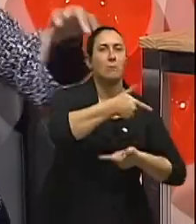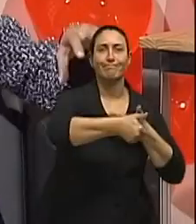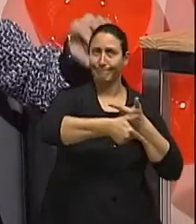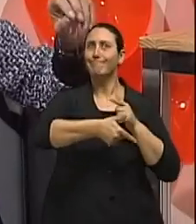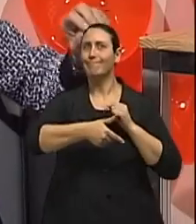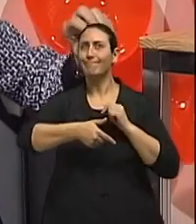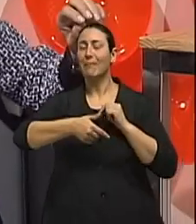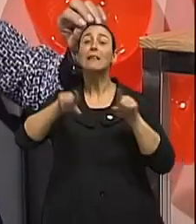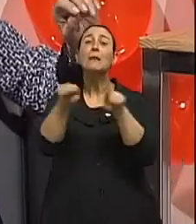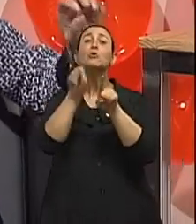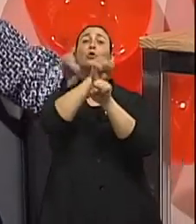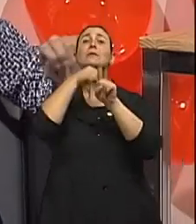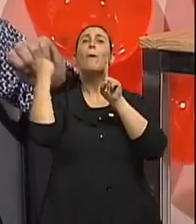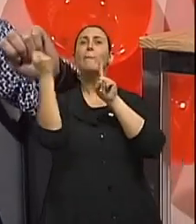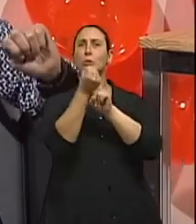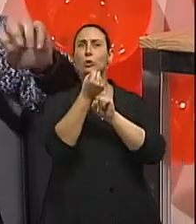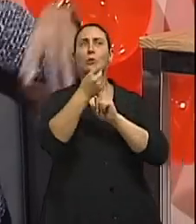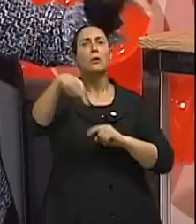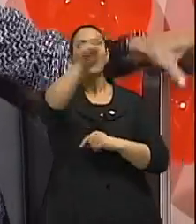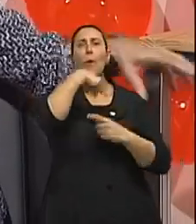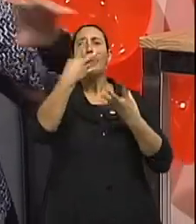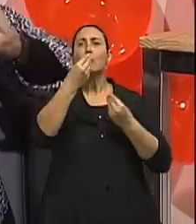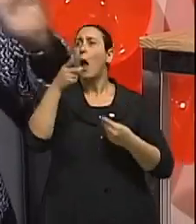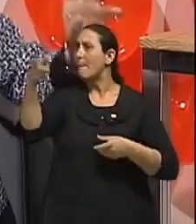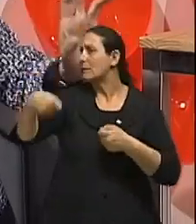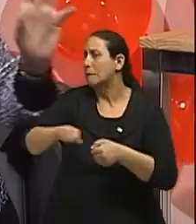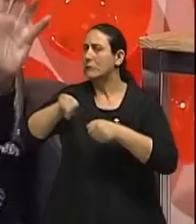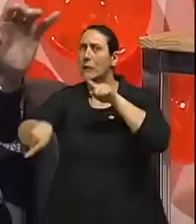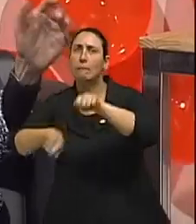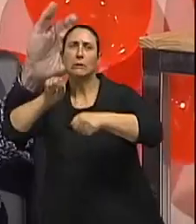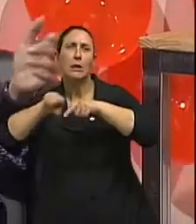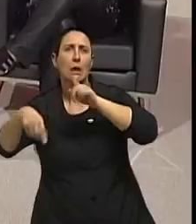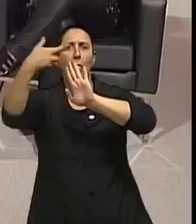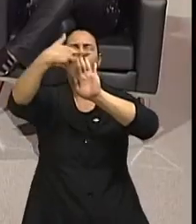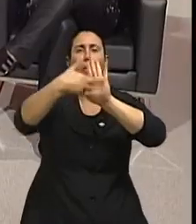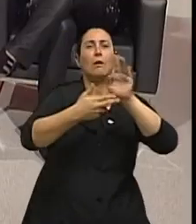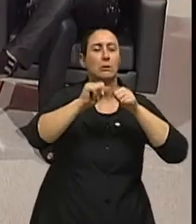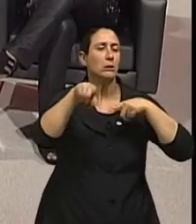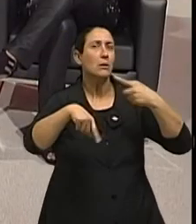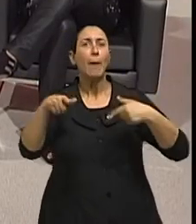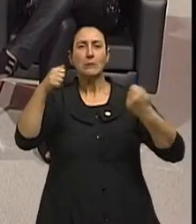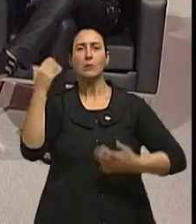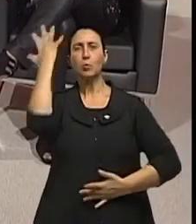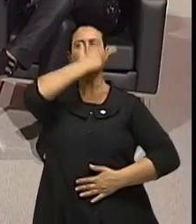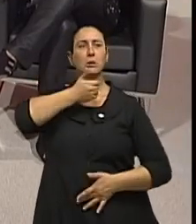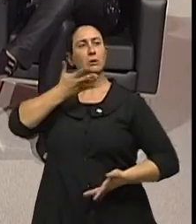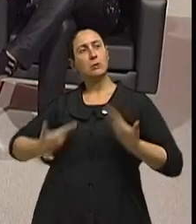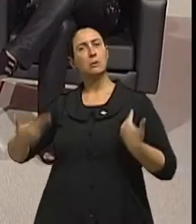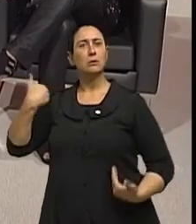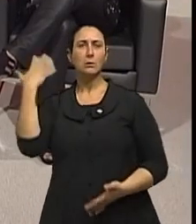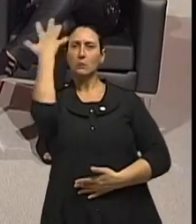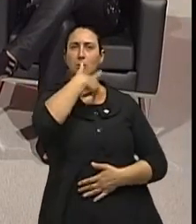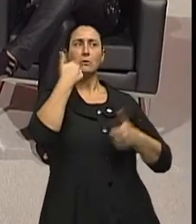e elas socialmente também, elas têm mais cobranças. Deve fazer isso ou não deve fazer aquilo? E ainda deve estar bonita, elegante e charmosa. exatamente.